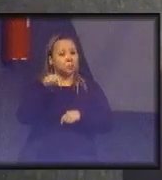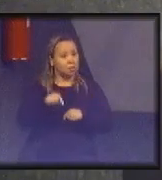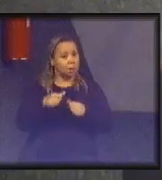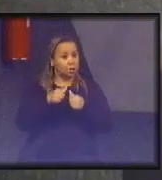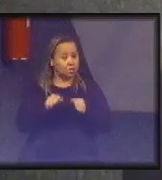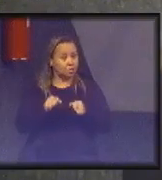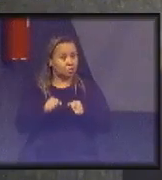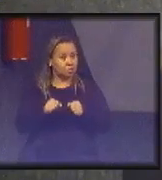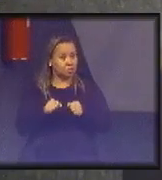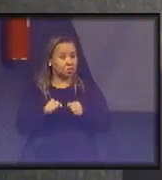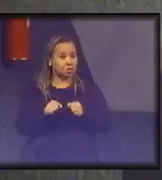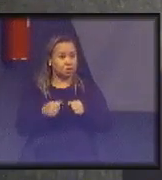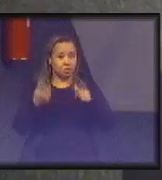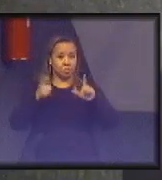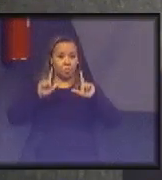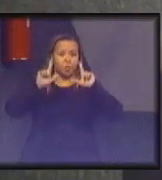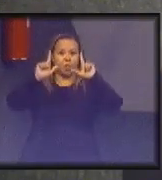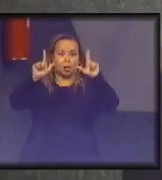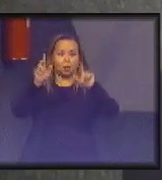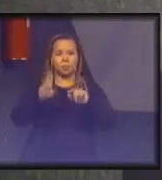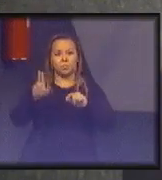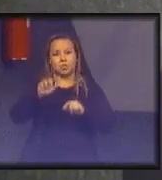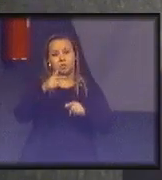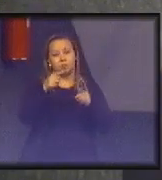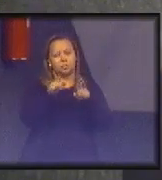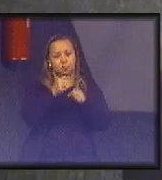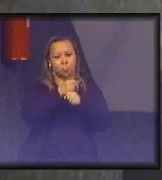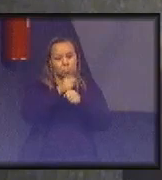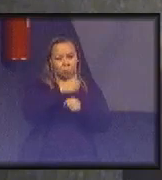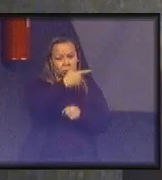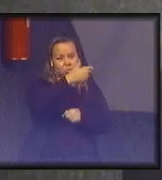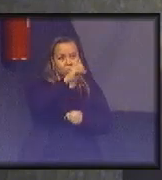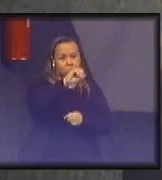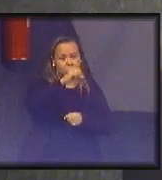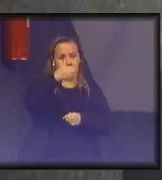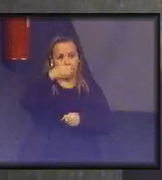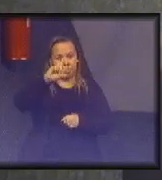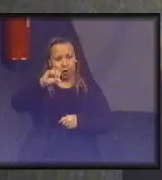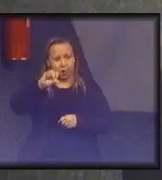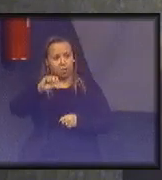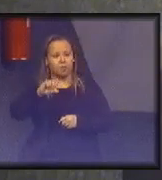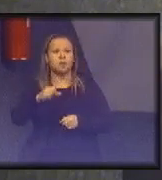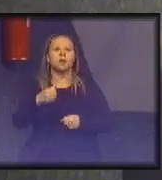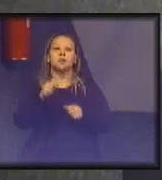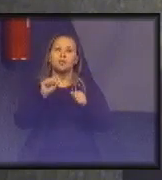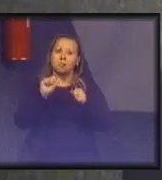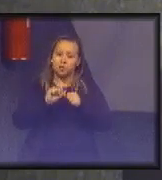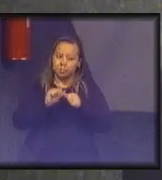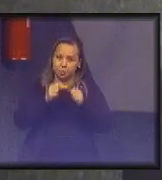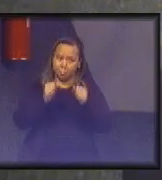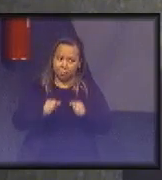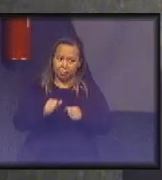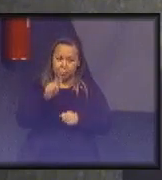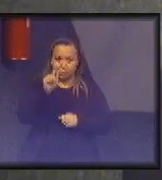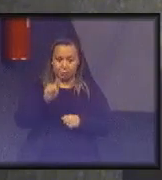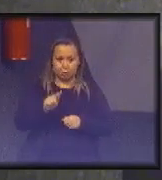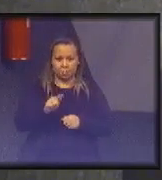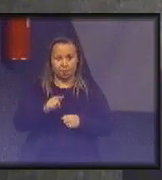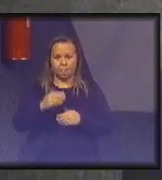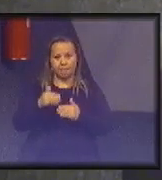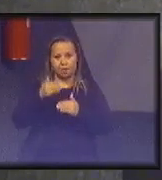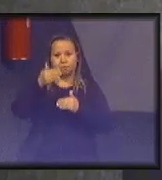2018, mas no painel a gente já tem os dados de 2019. Então, é por lá que vocês podem fazer a gestão, inclusive, para o prêmio do ano que vem.